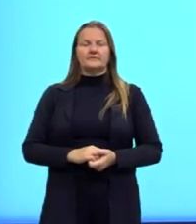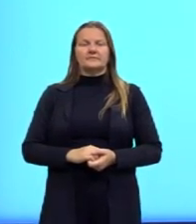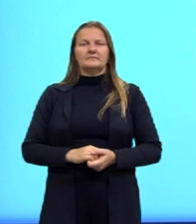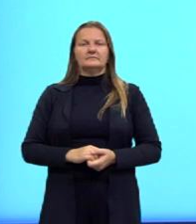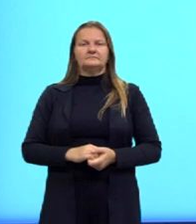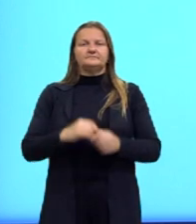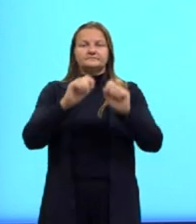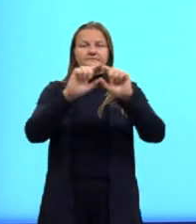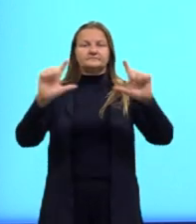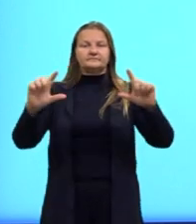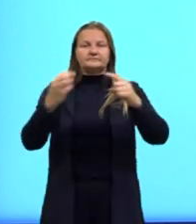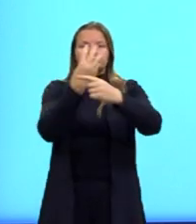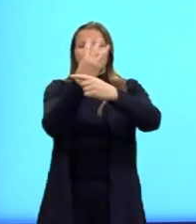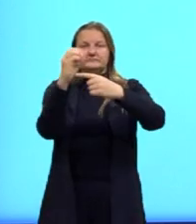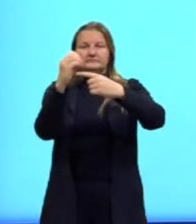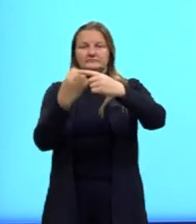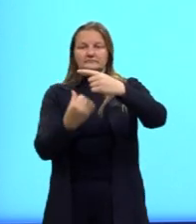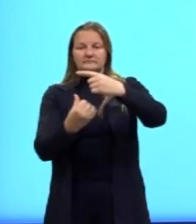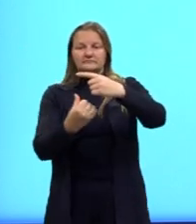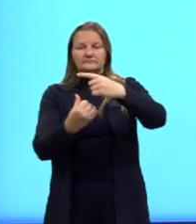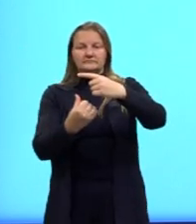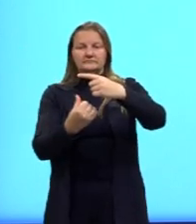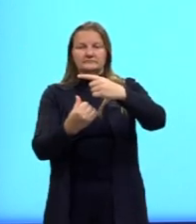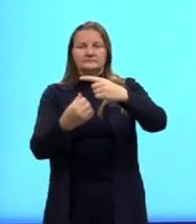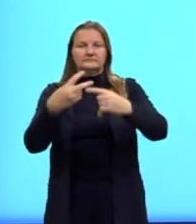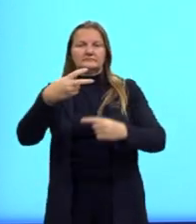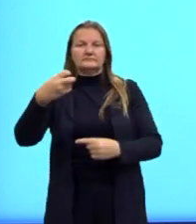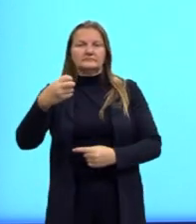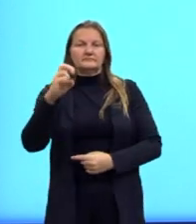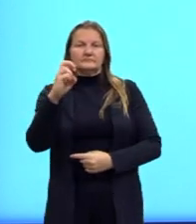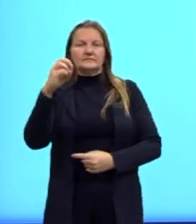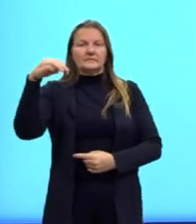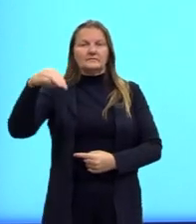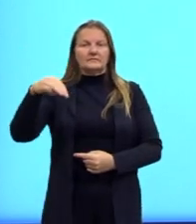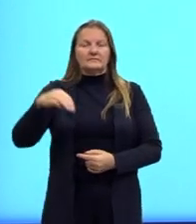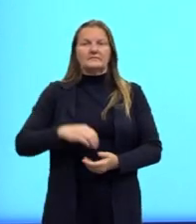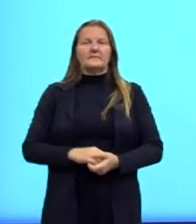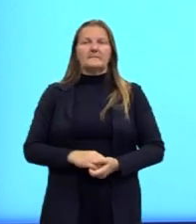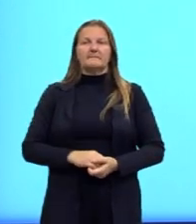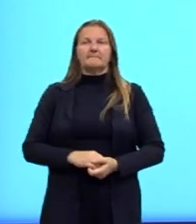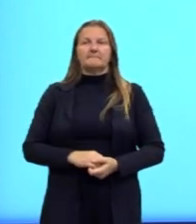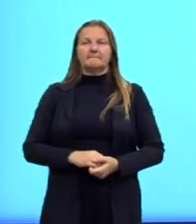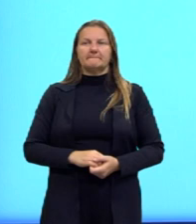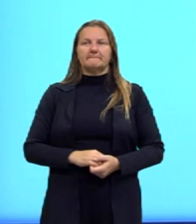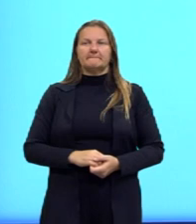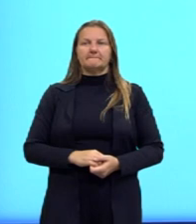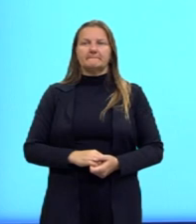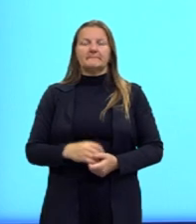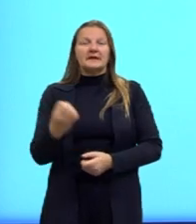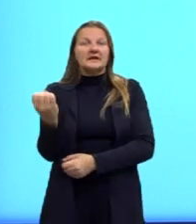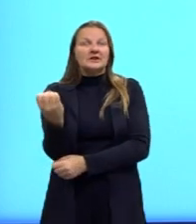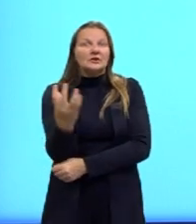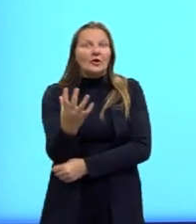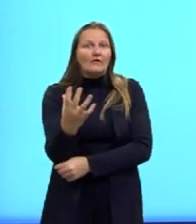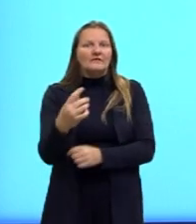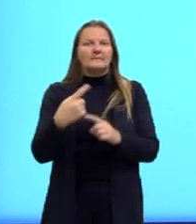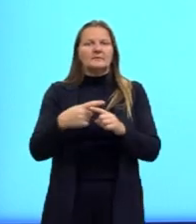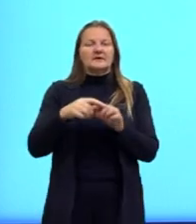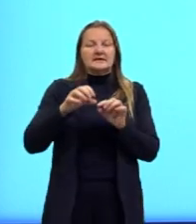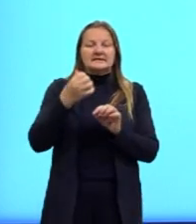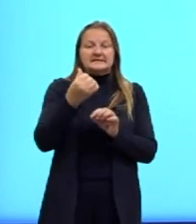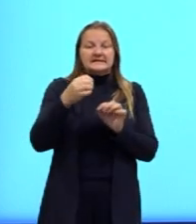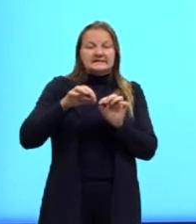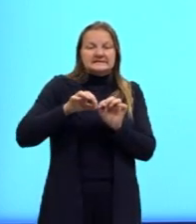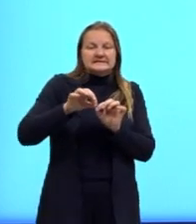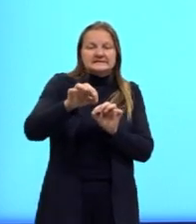dividido por 6, né? Nossa largura, então, de 5 metros. Essa seria a largura nova para que,